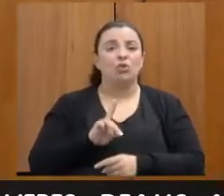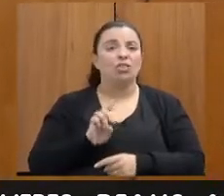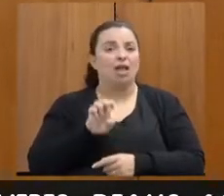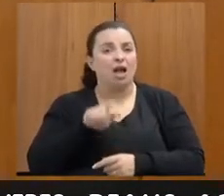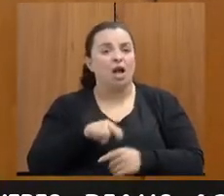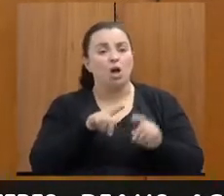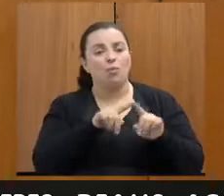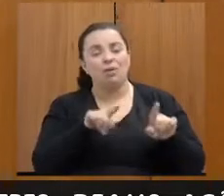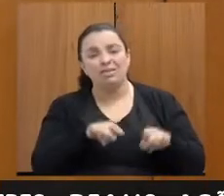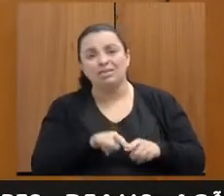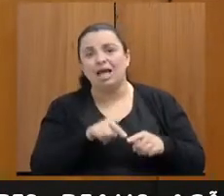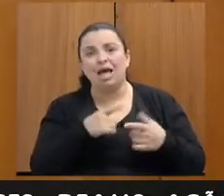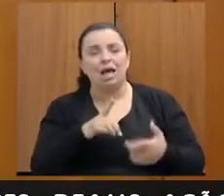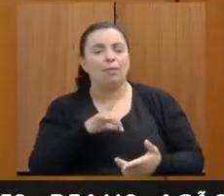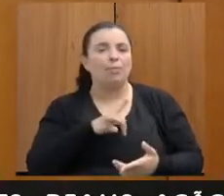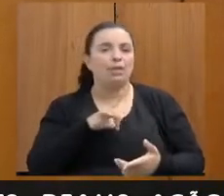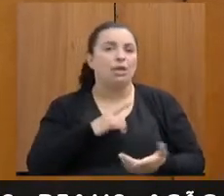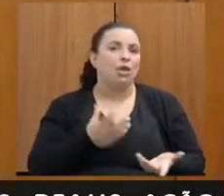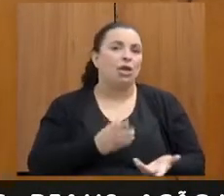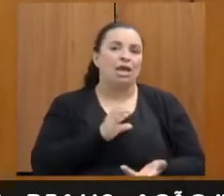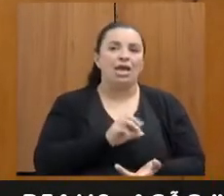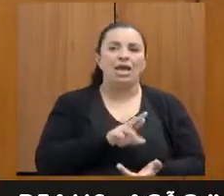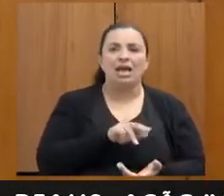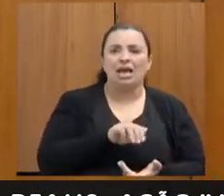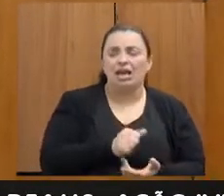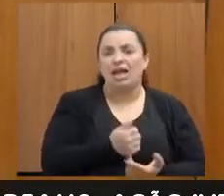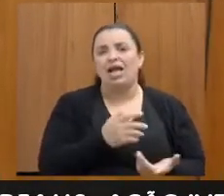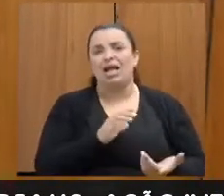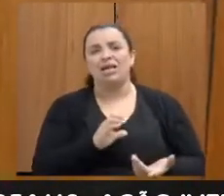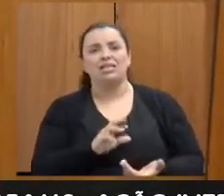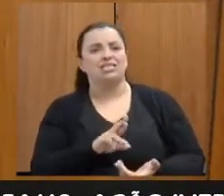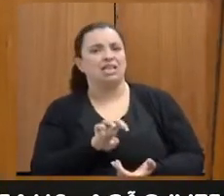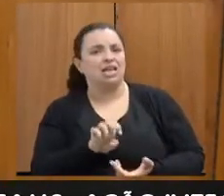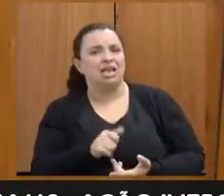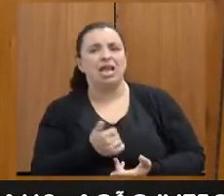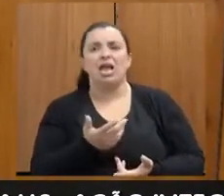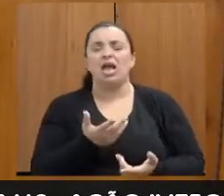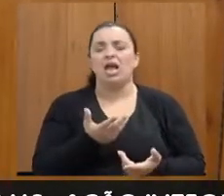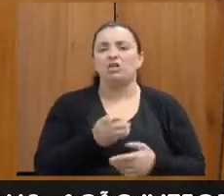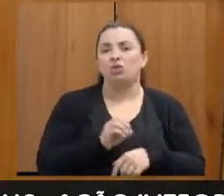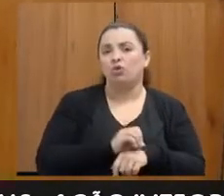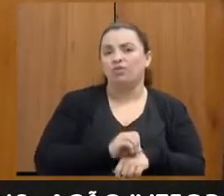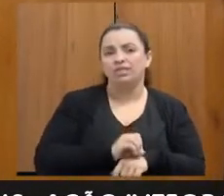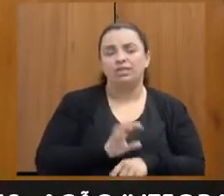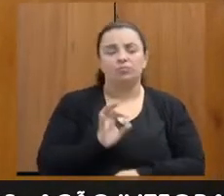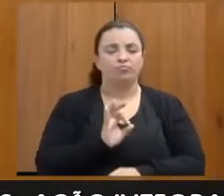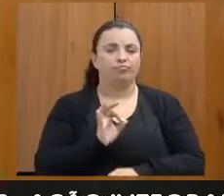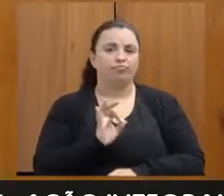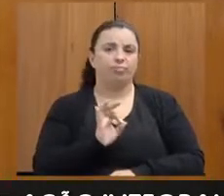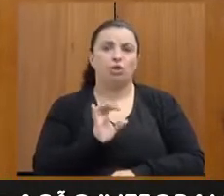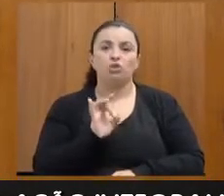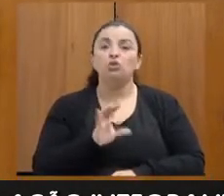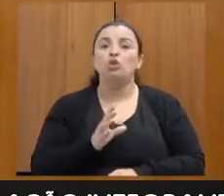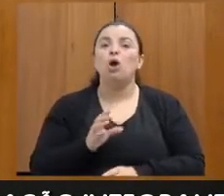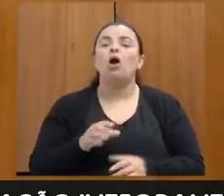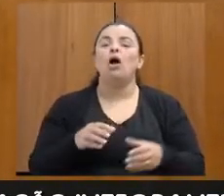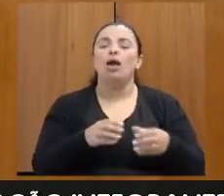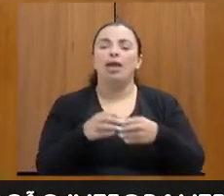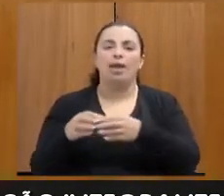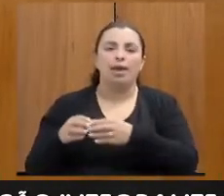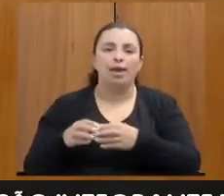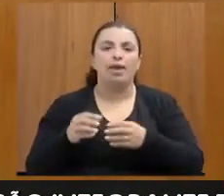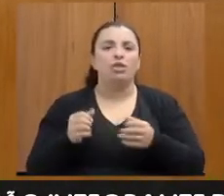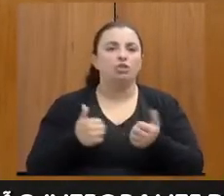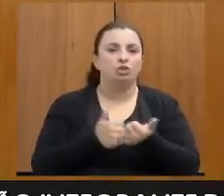repente, para ter um encrasa ou um encrejas lá dentro. Não acontece isso. Uma oficina? Não. É só enquanto rede mesmo para o serviço.